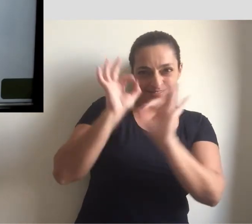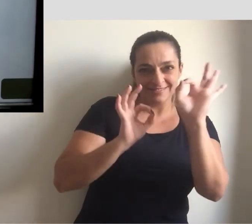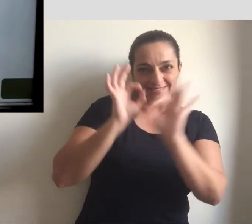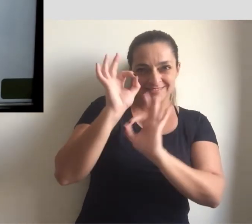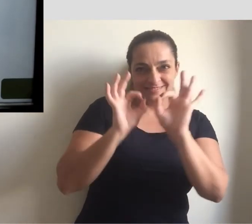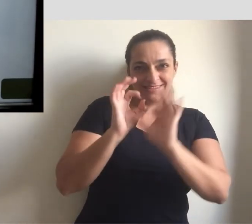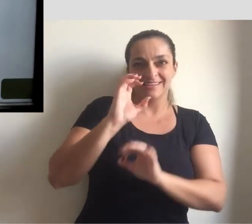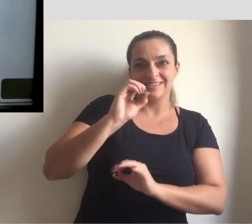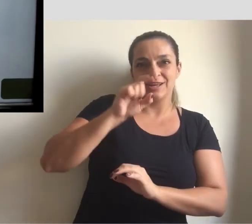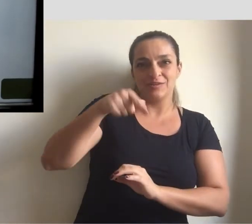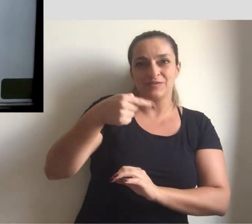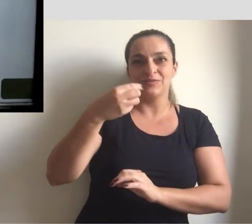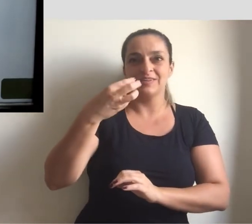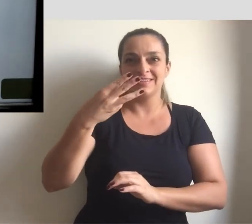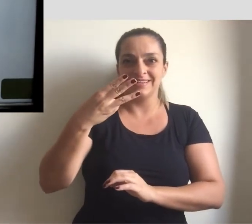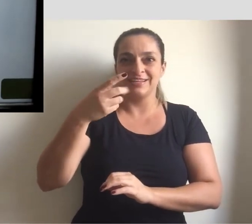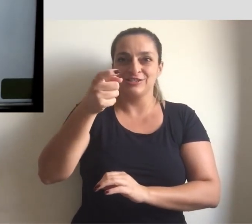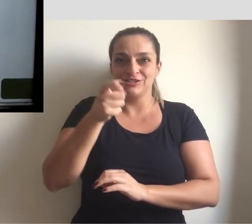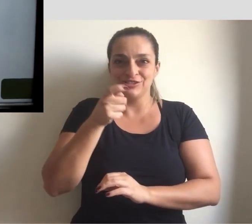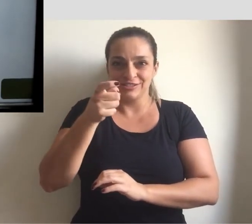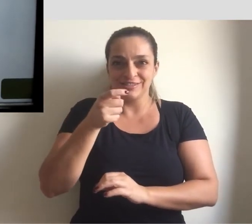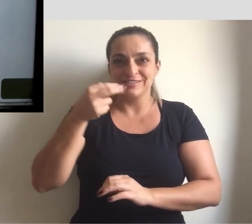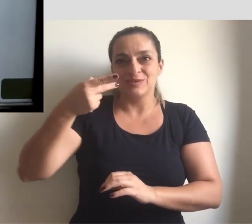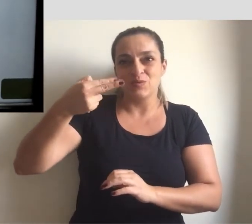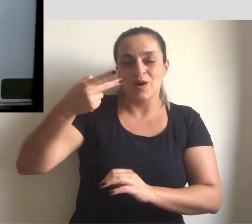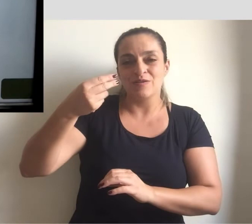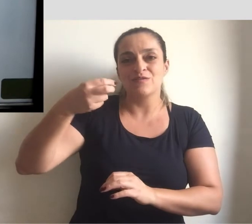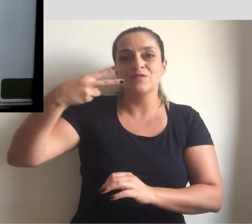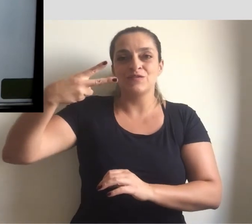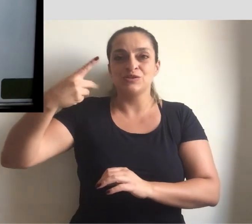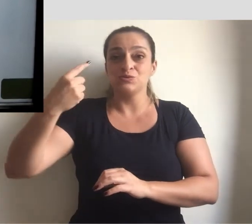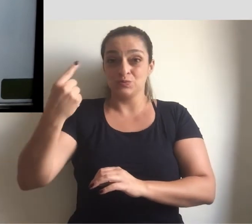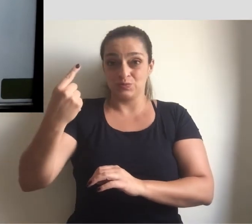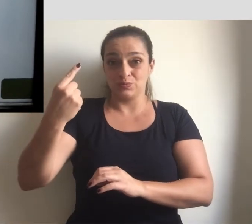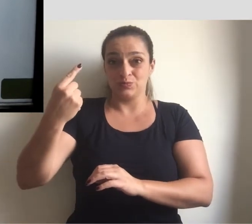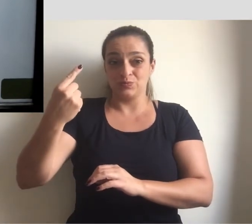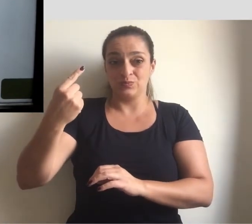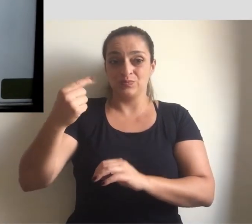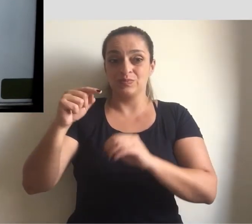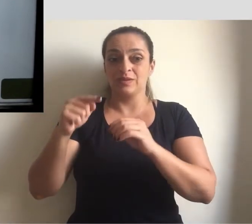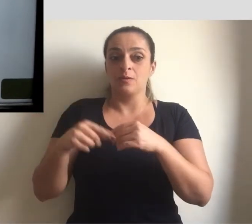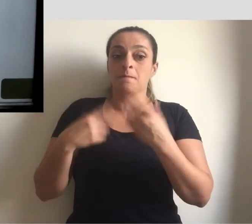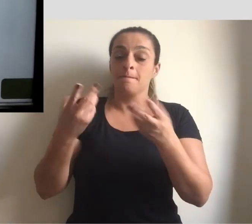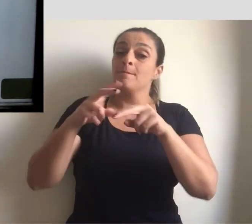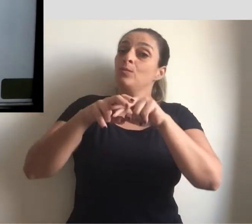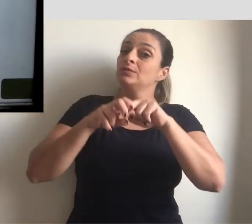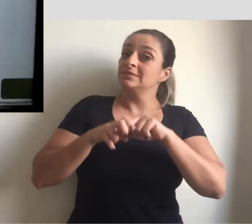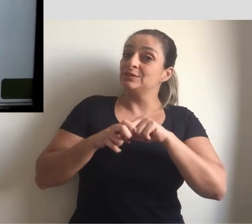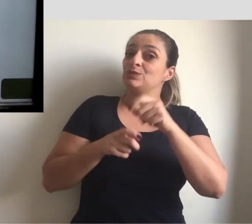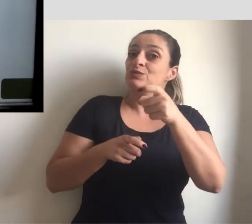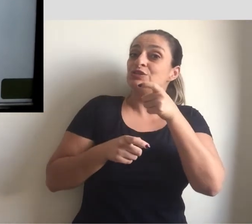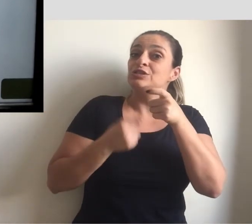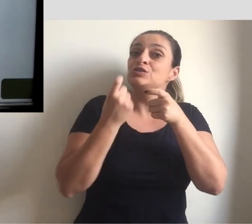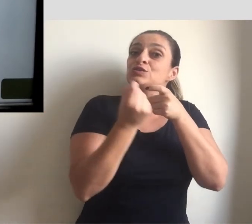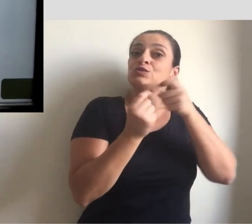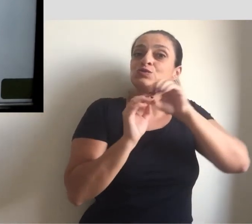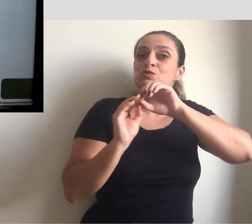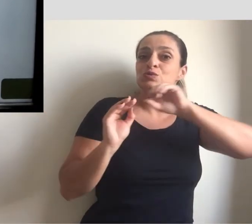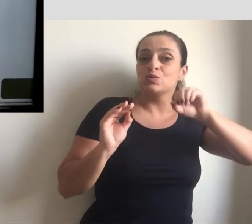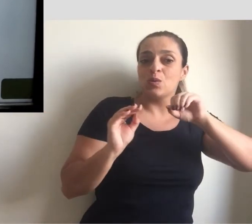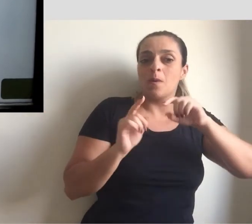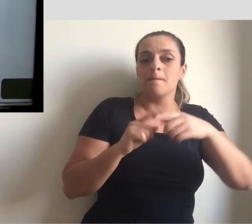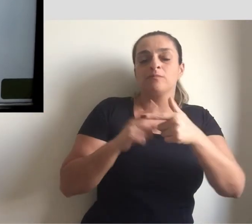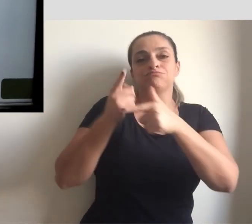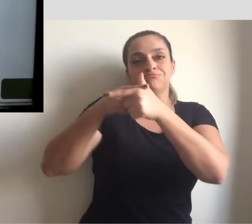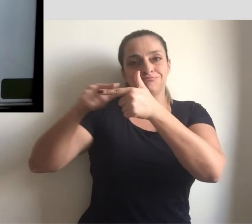,3x é igual a 21. Portanto, eu vou multiplicar